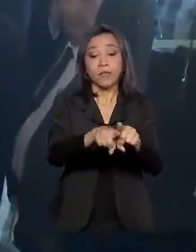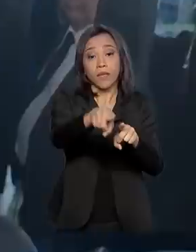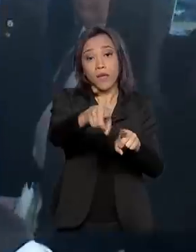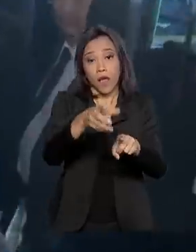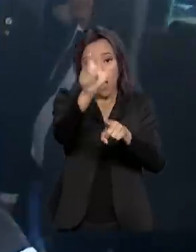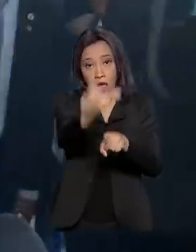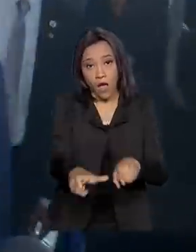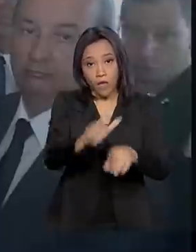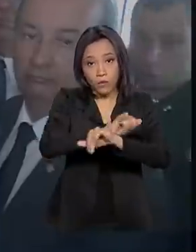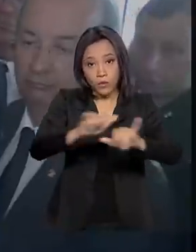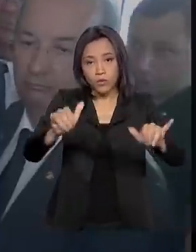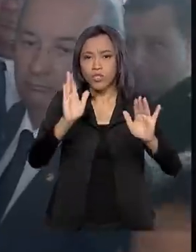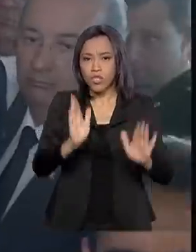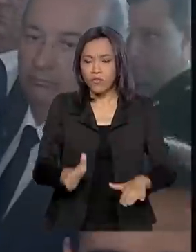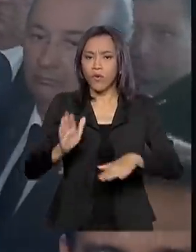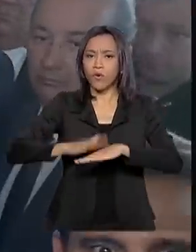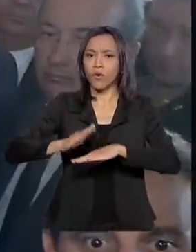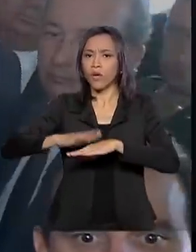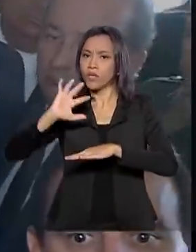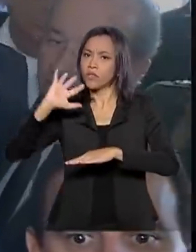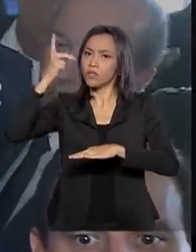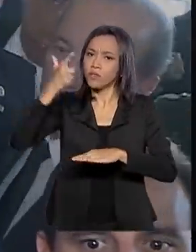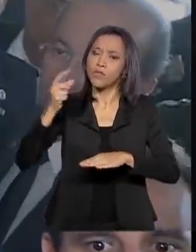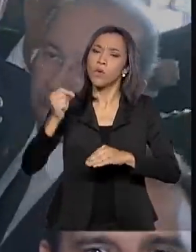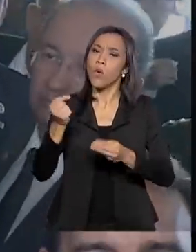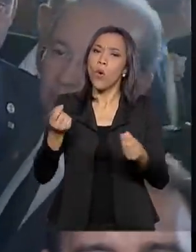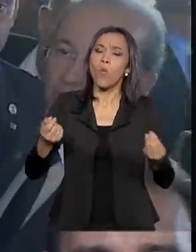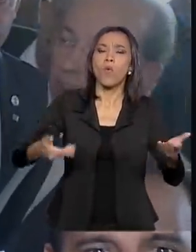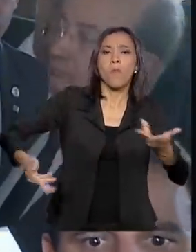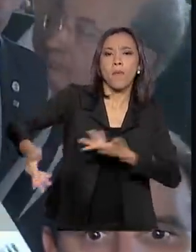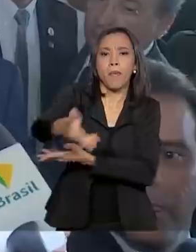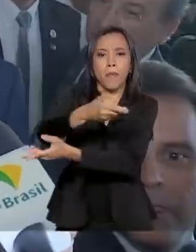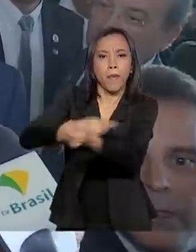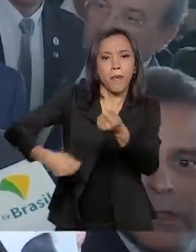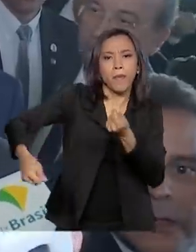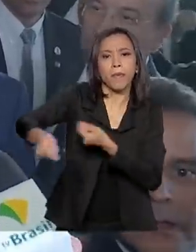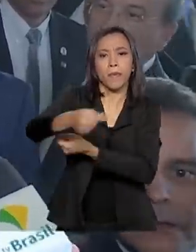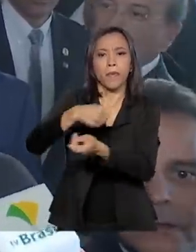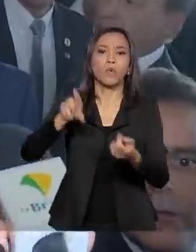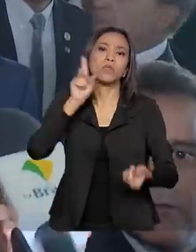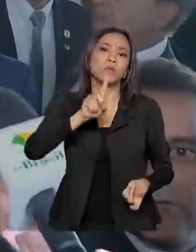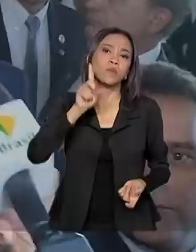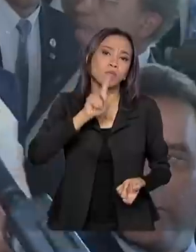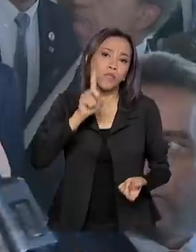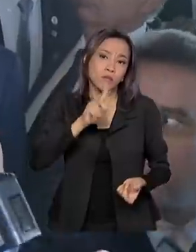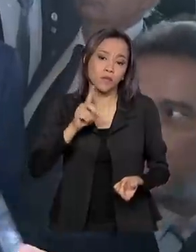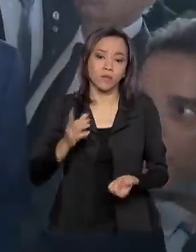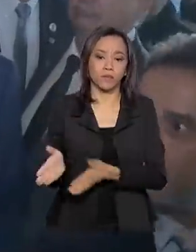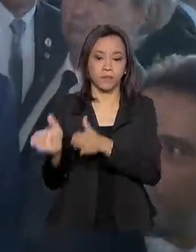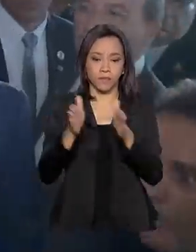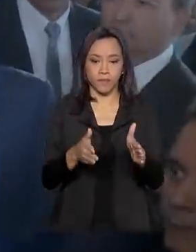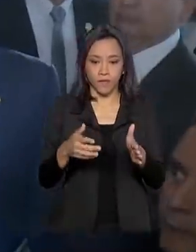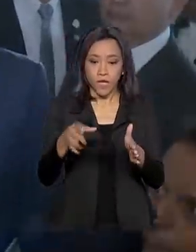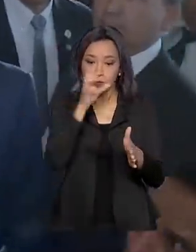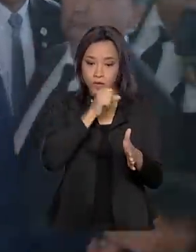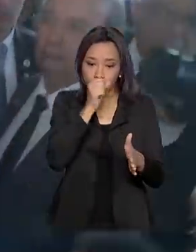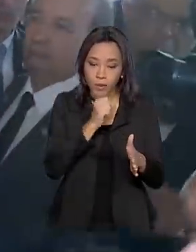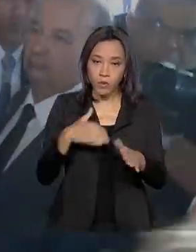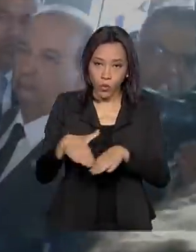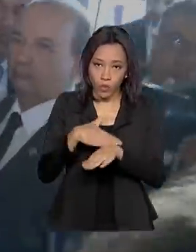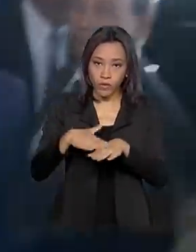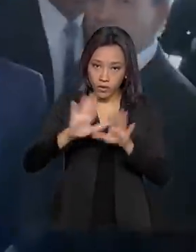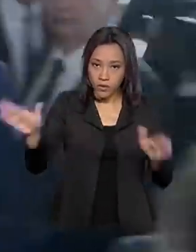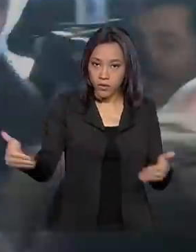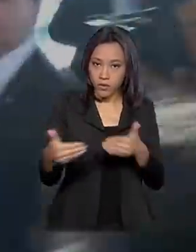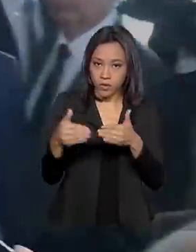dado o primeiro passo para o acordo de livre comércio com os Estados Unidos. Conversando os sábados com o presidente Trump, discutimos